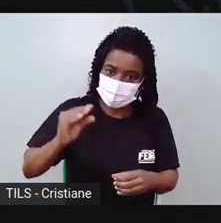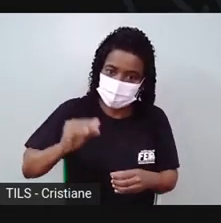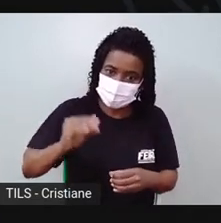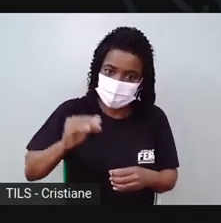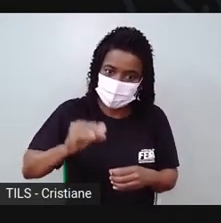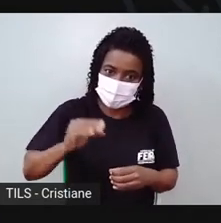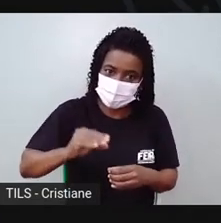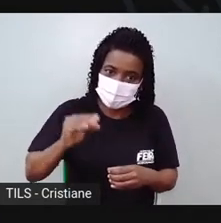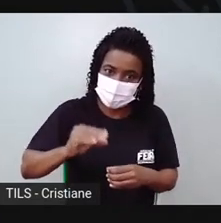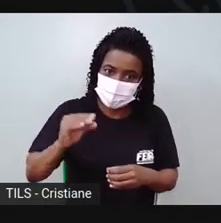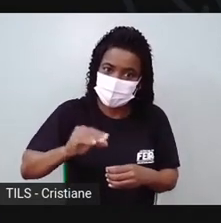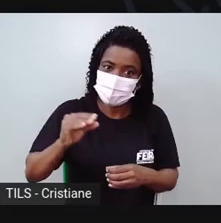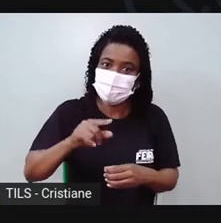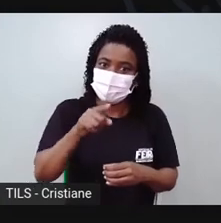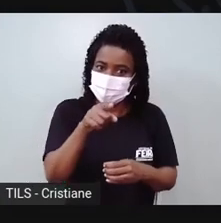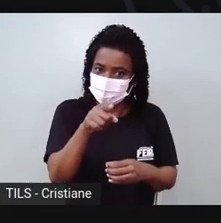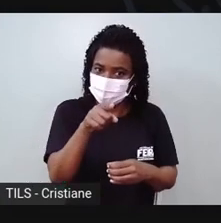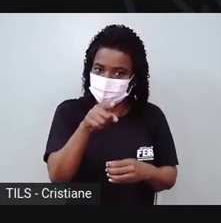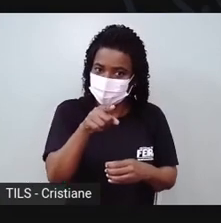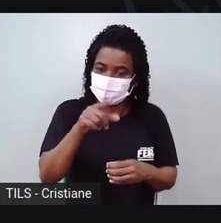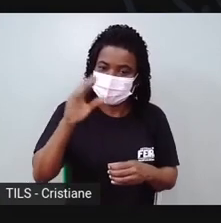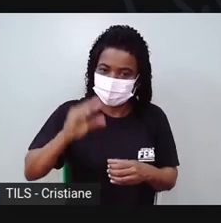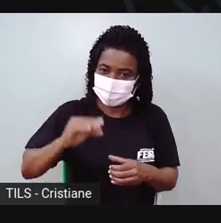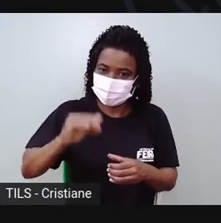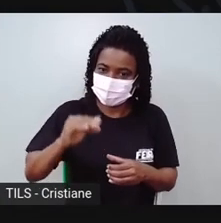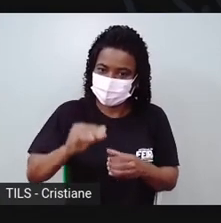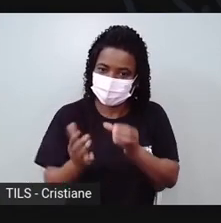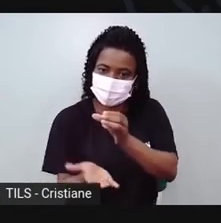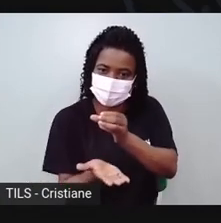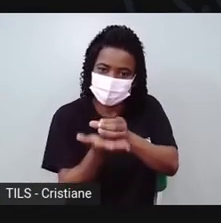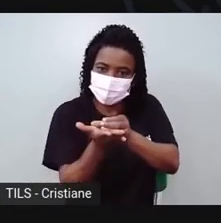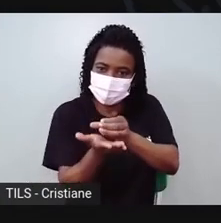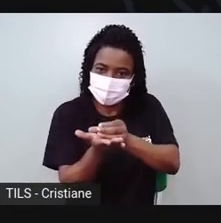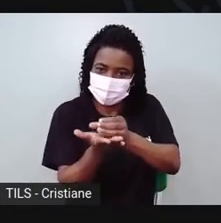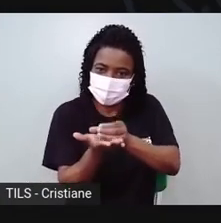pra fazer o fundinho da panela, ela fica bem,